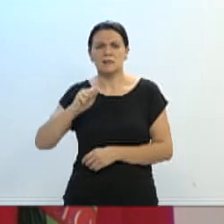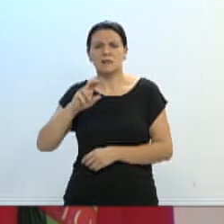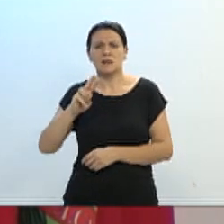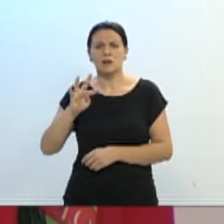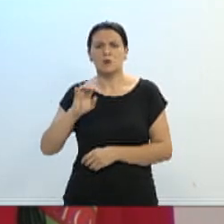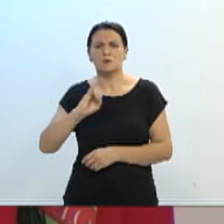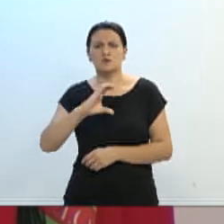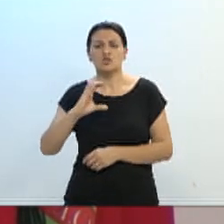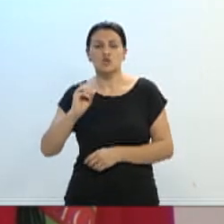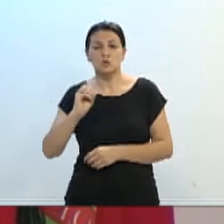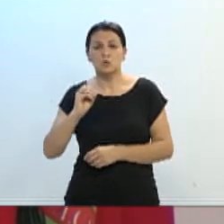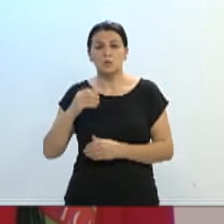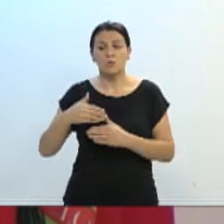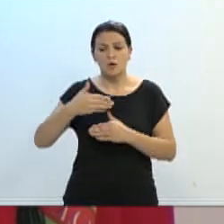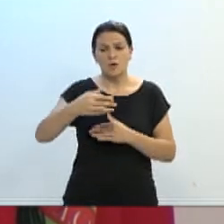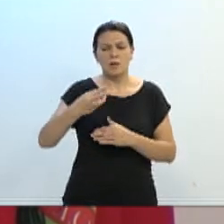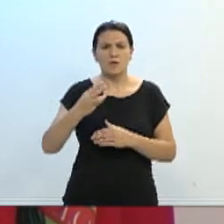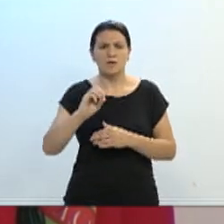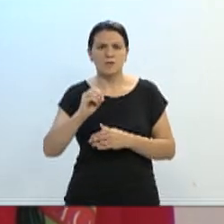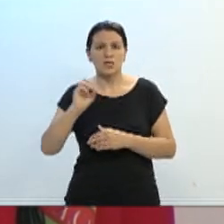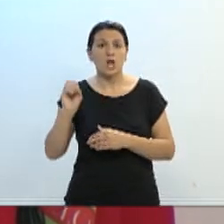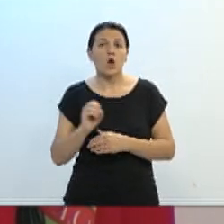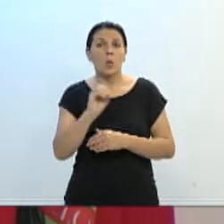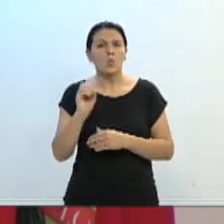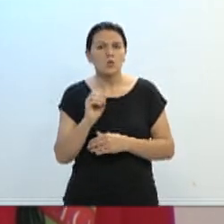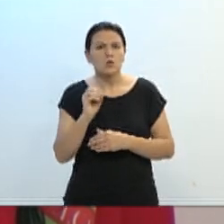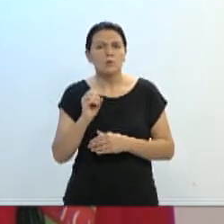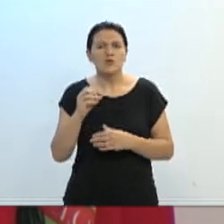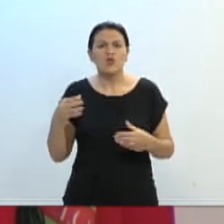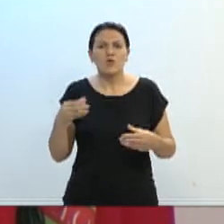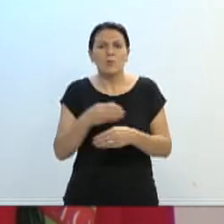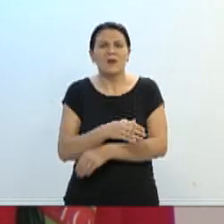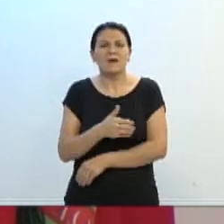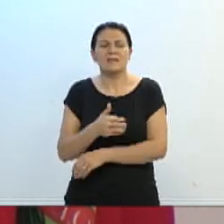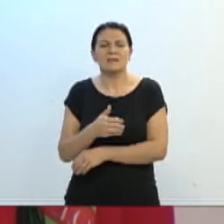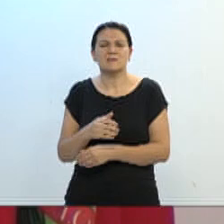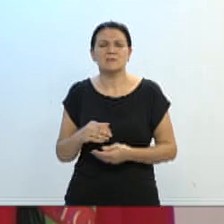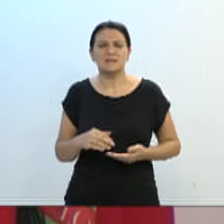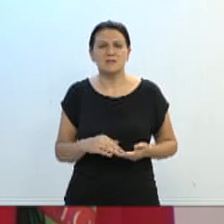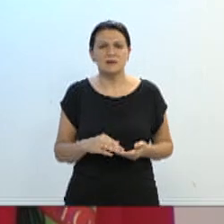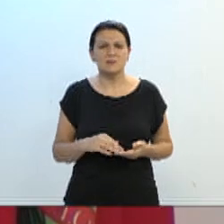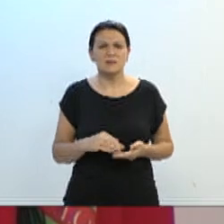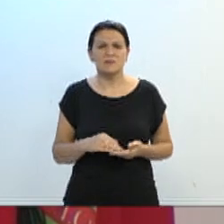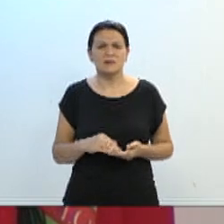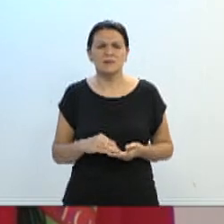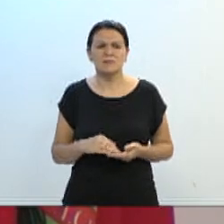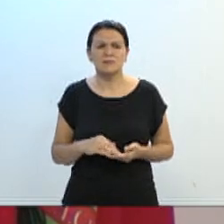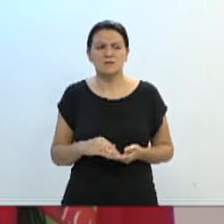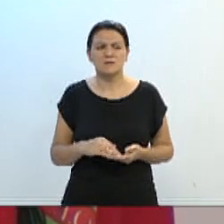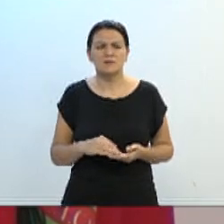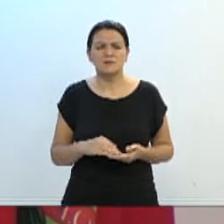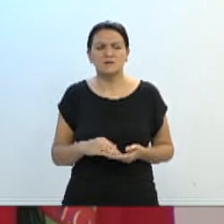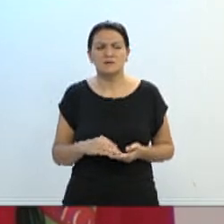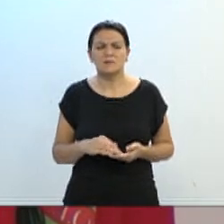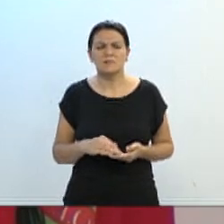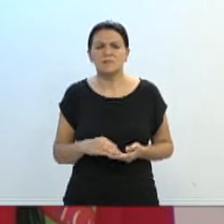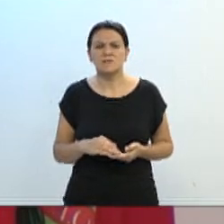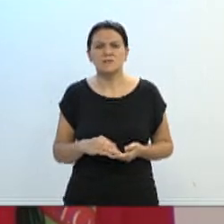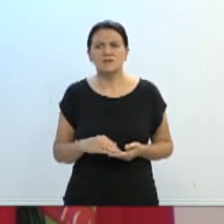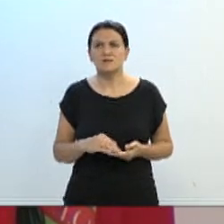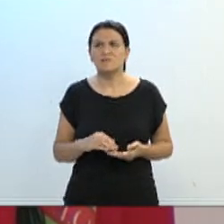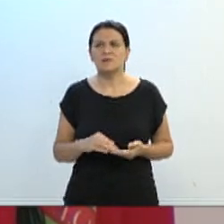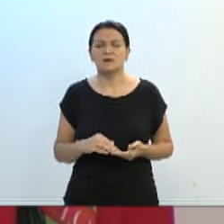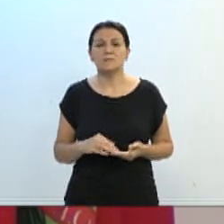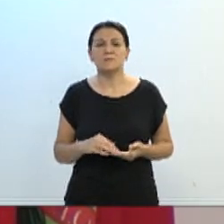anos de história, e é motivo de muito orgulho para a nossa cidade, principalmente com resultados tão significativos como nós